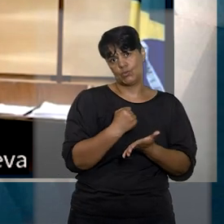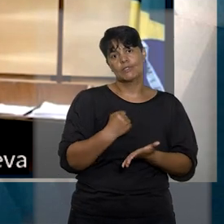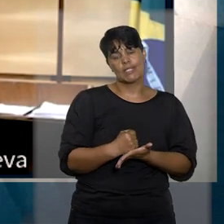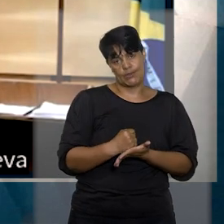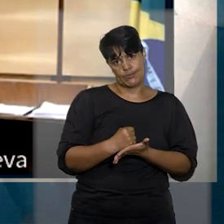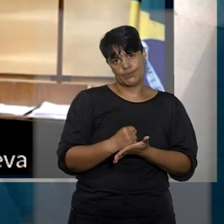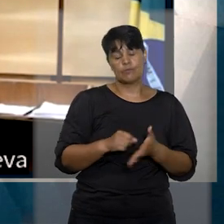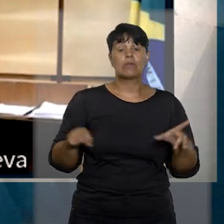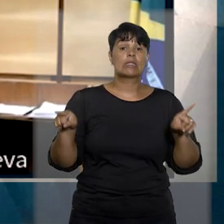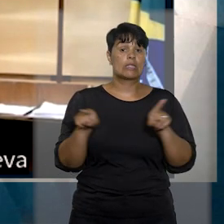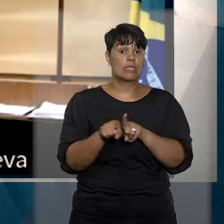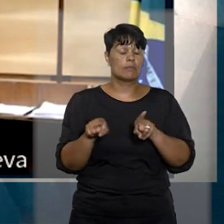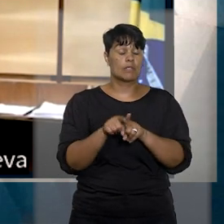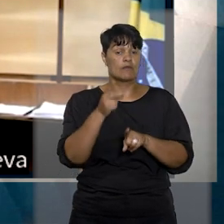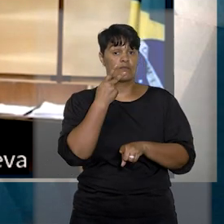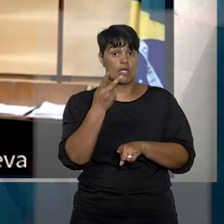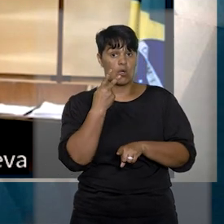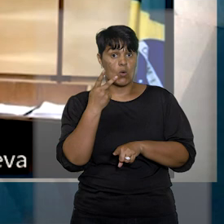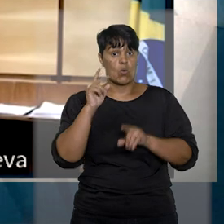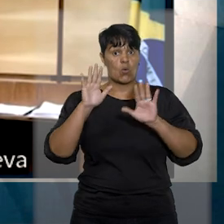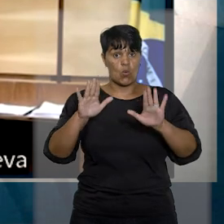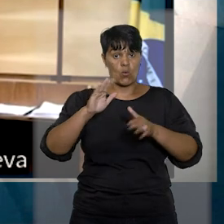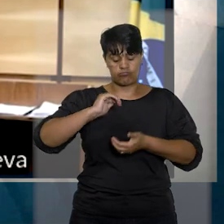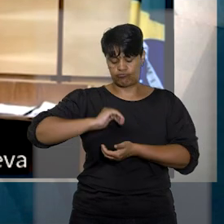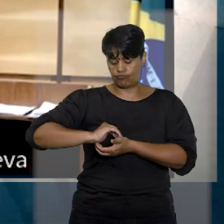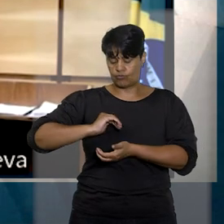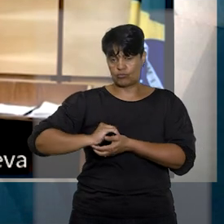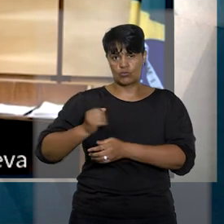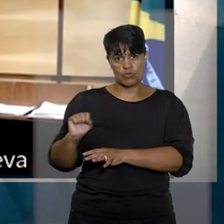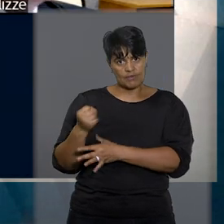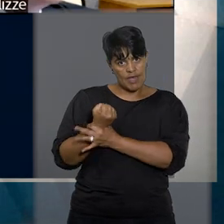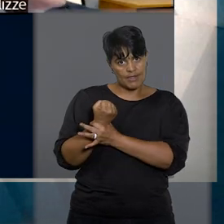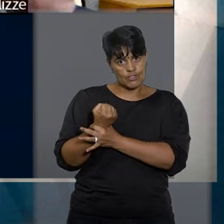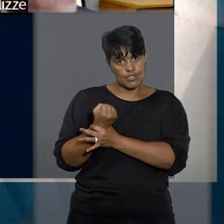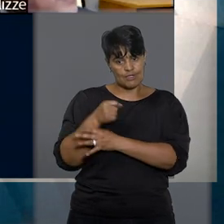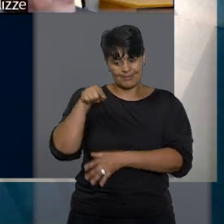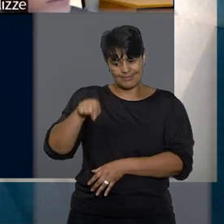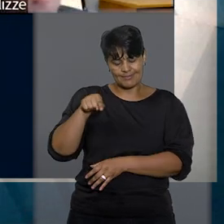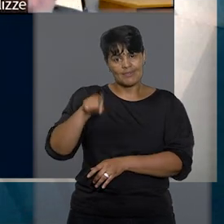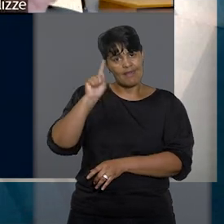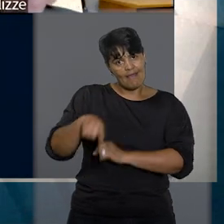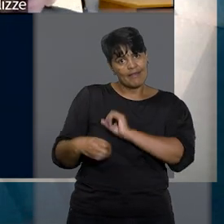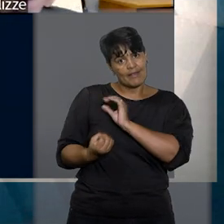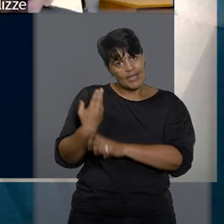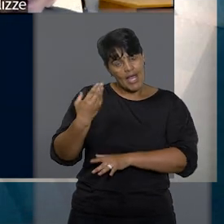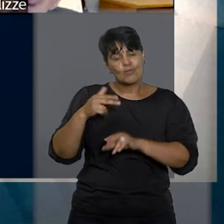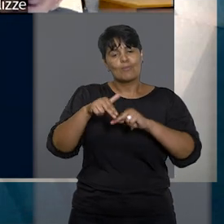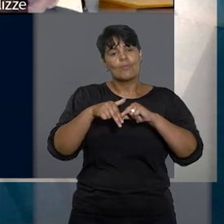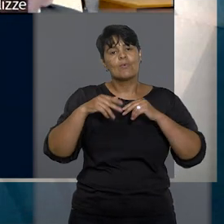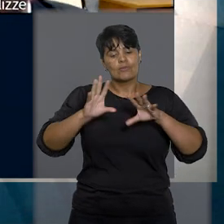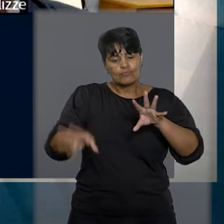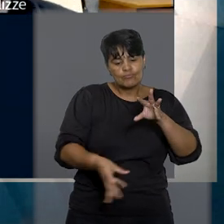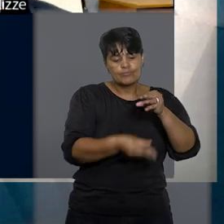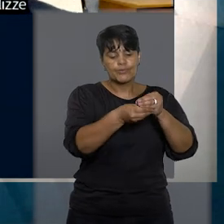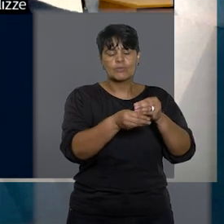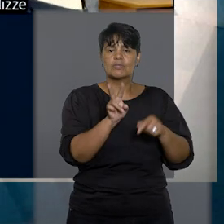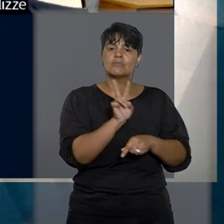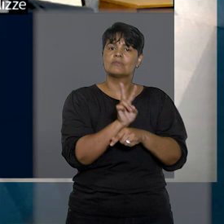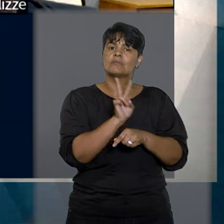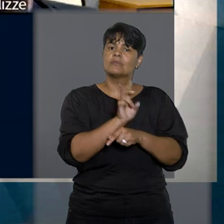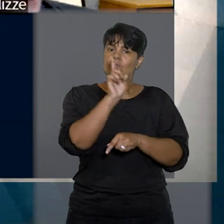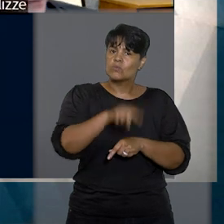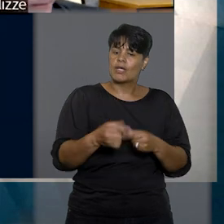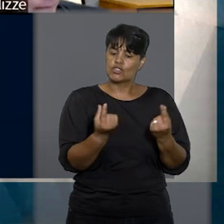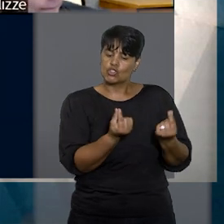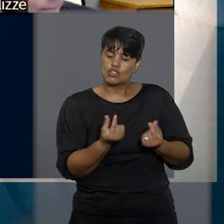O relator destacou ainda que o Fundo de Garantia de Operações foi criado visando a complementação de garantias nas linhas